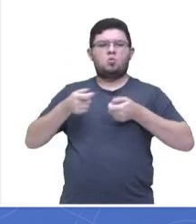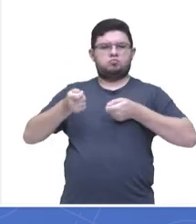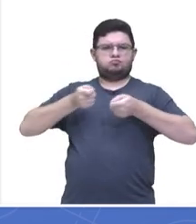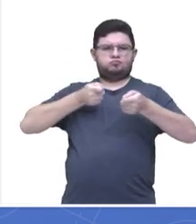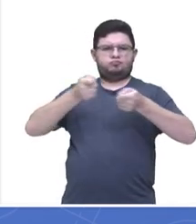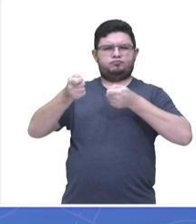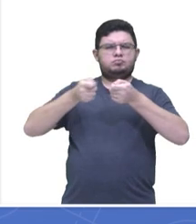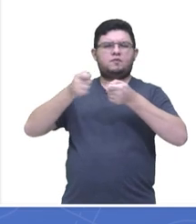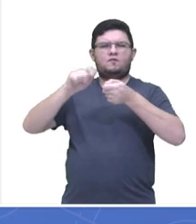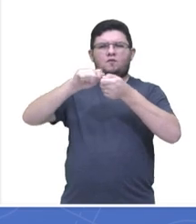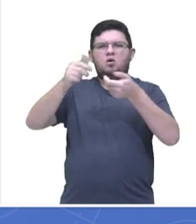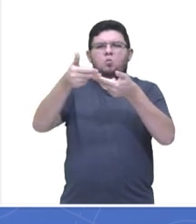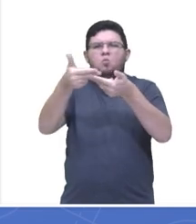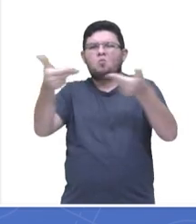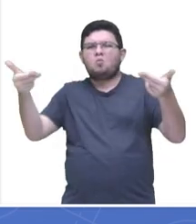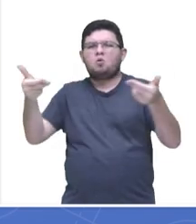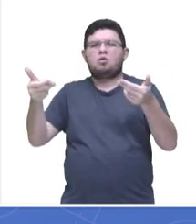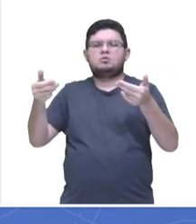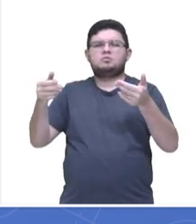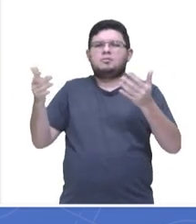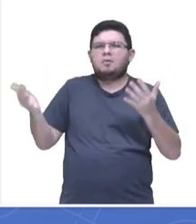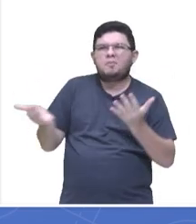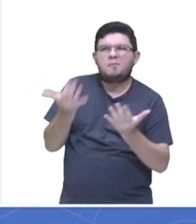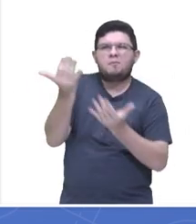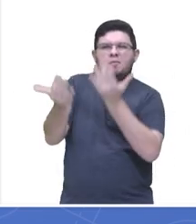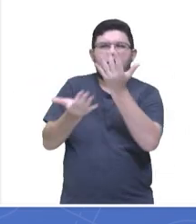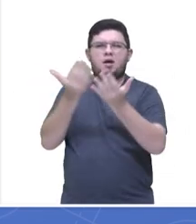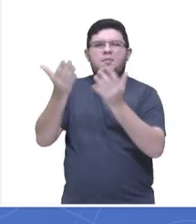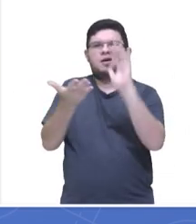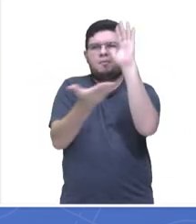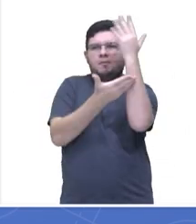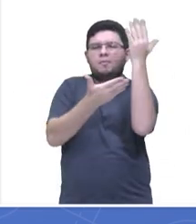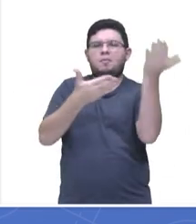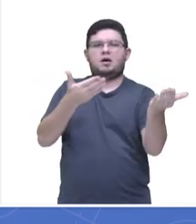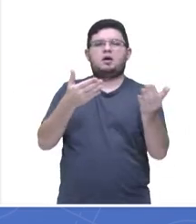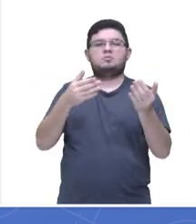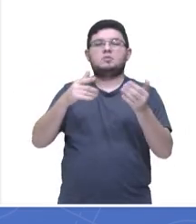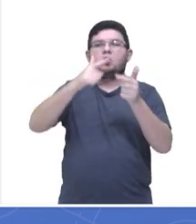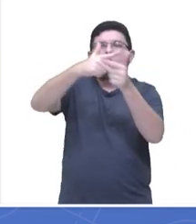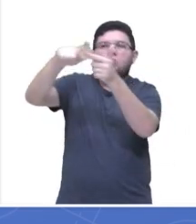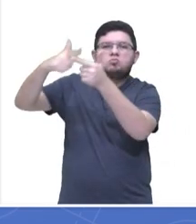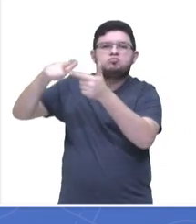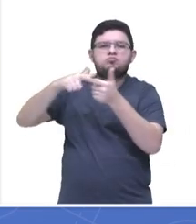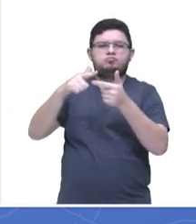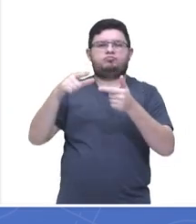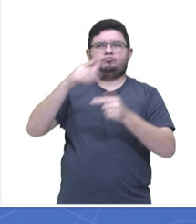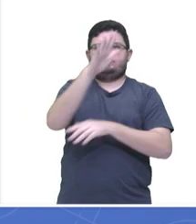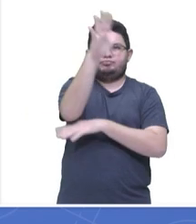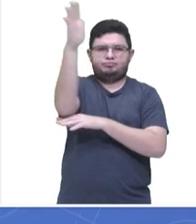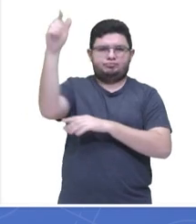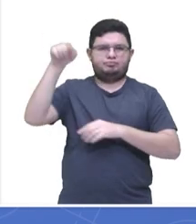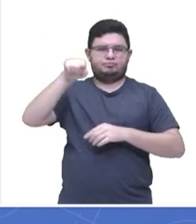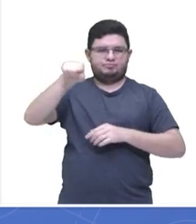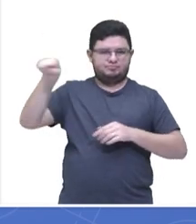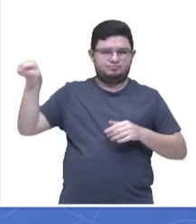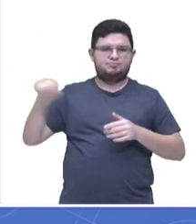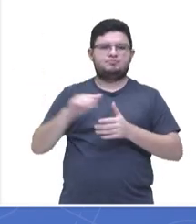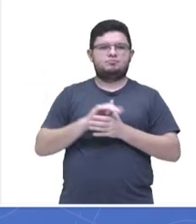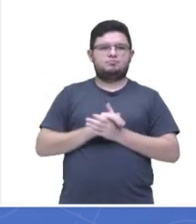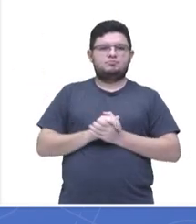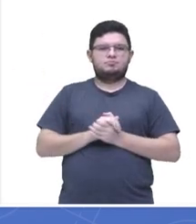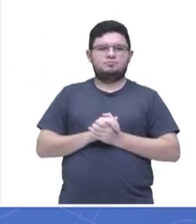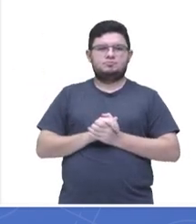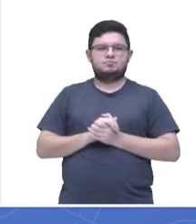causando grandes desequilíbrios ambientais. Certo? Vamos, então, para o comando? Comando da questão.